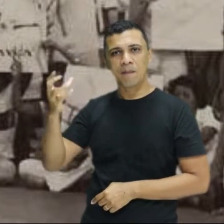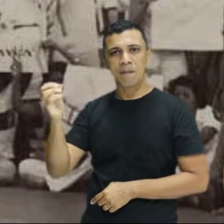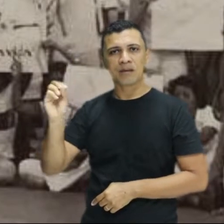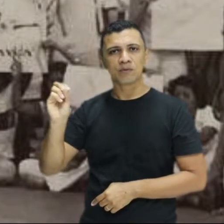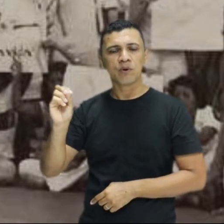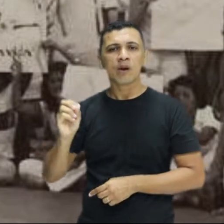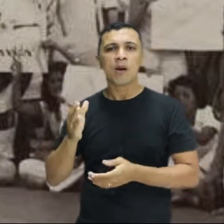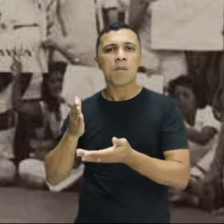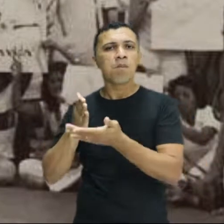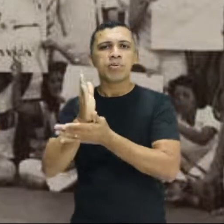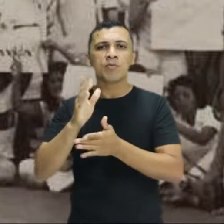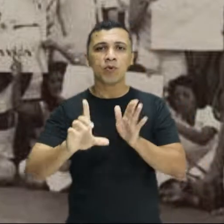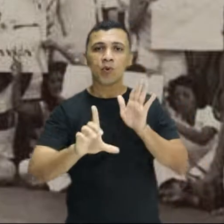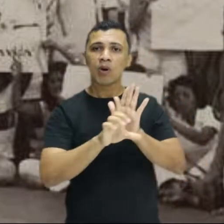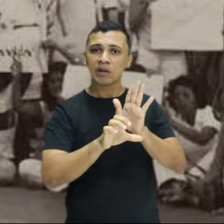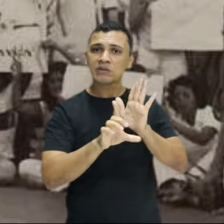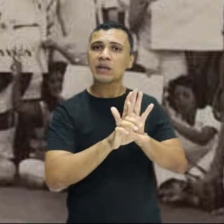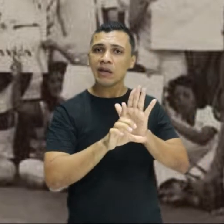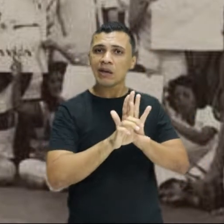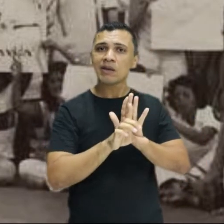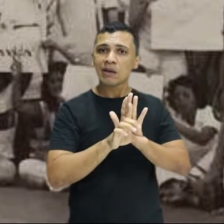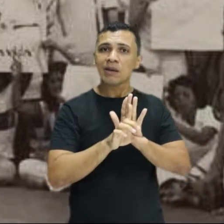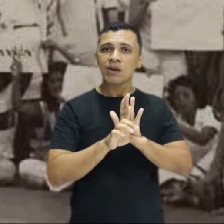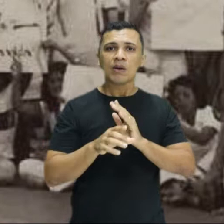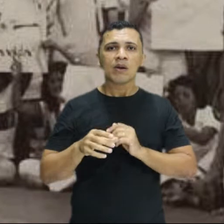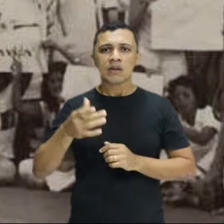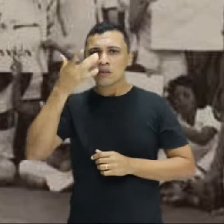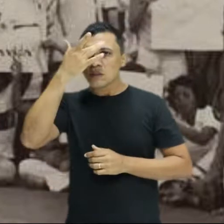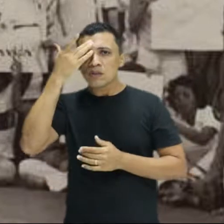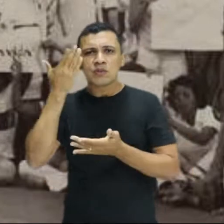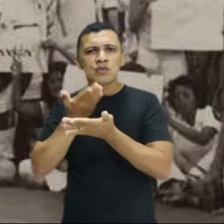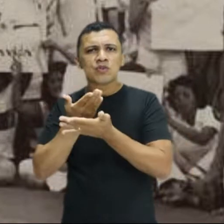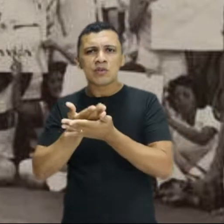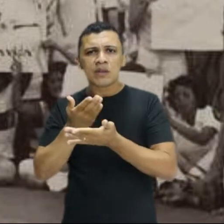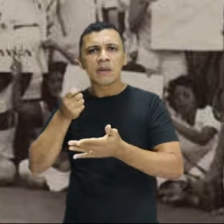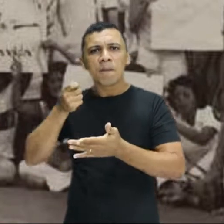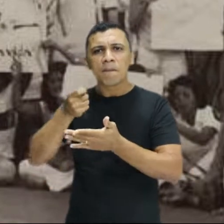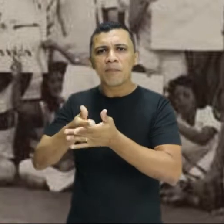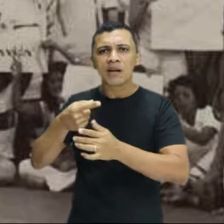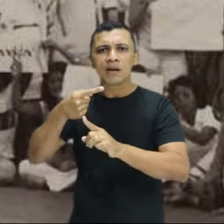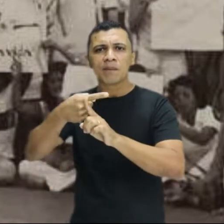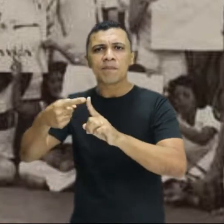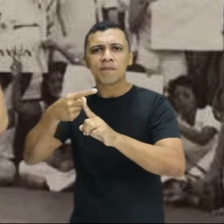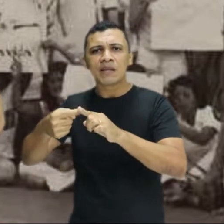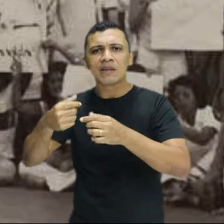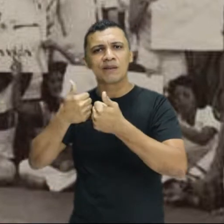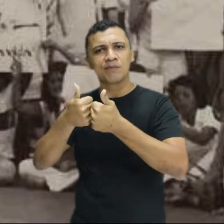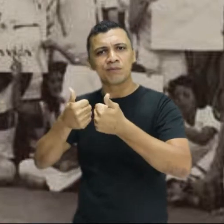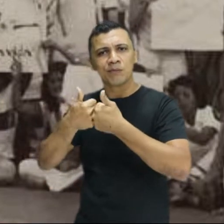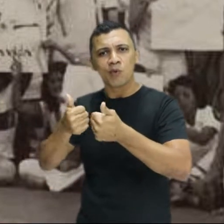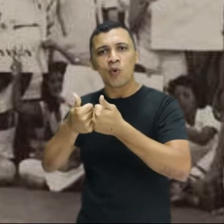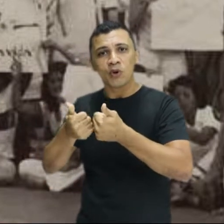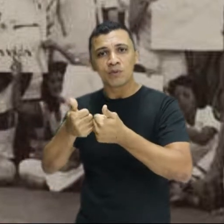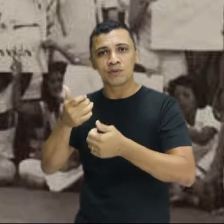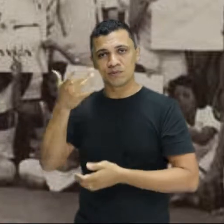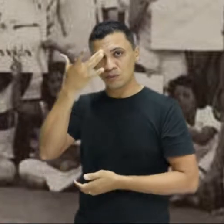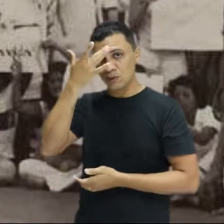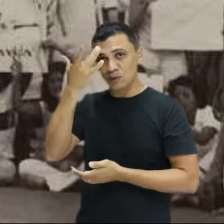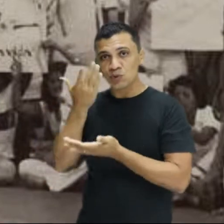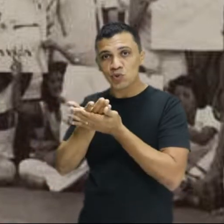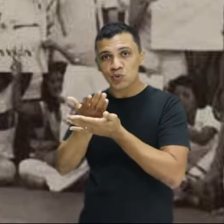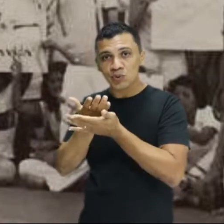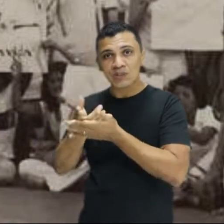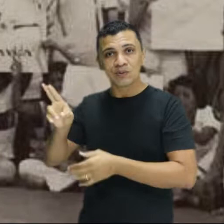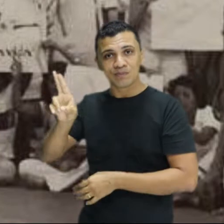autorizava a meia-passagem nos ônibus coletivos aqui da cidade de São Luís para os estudantes universitários. Essa foi a